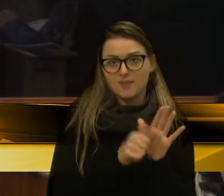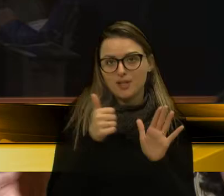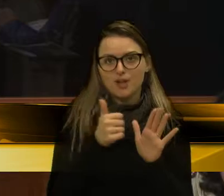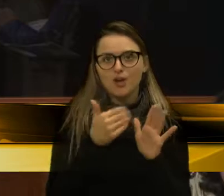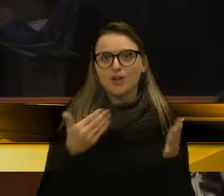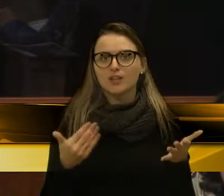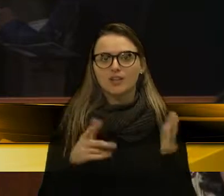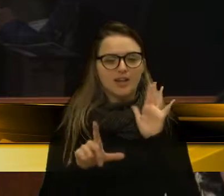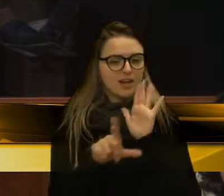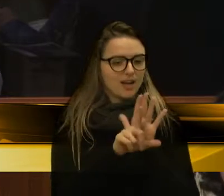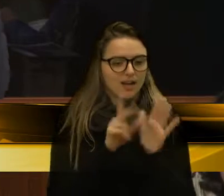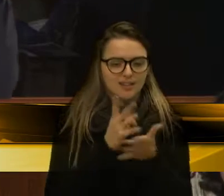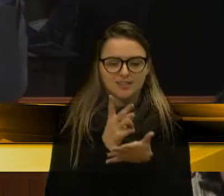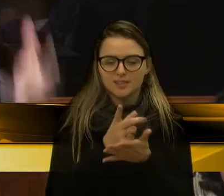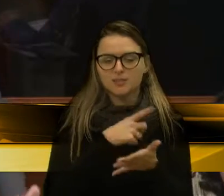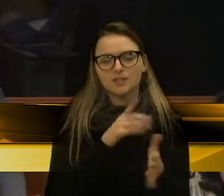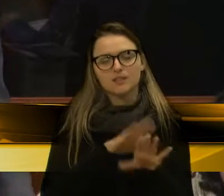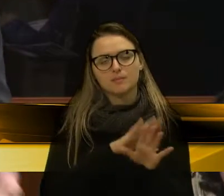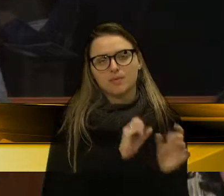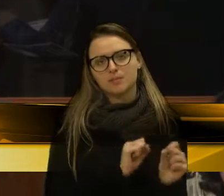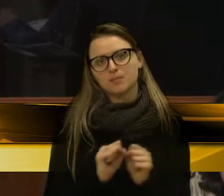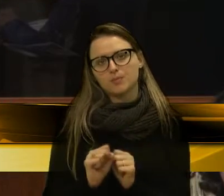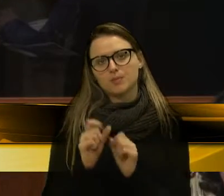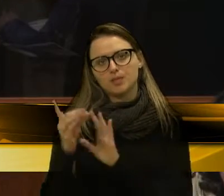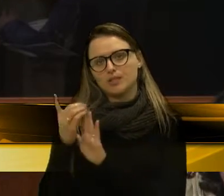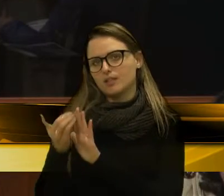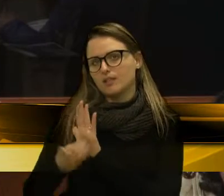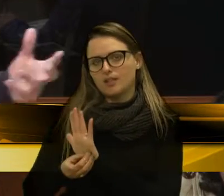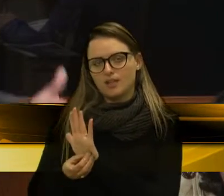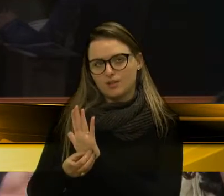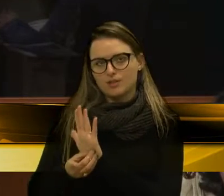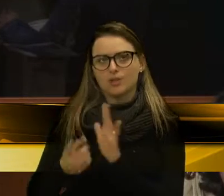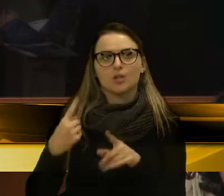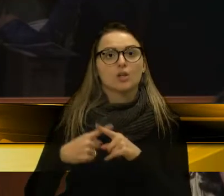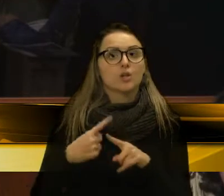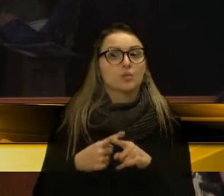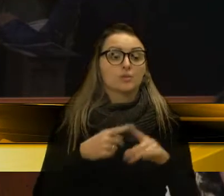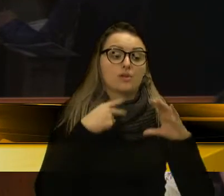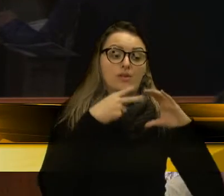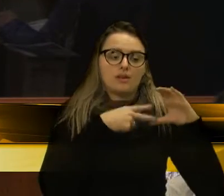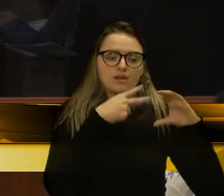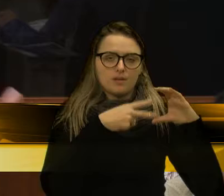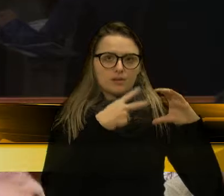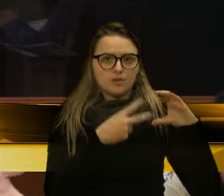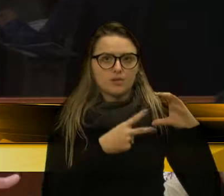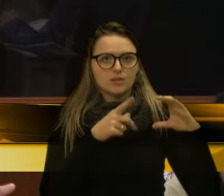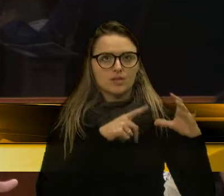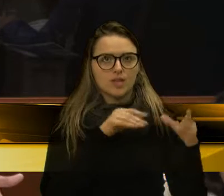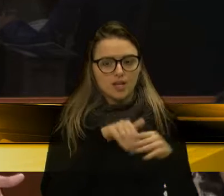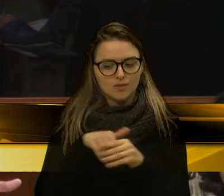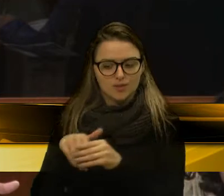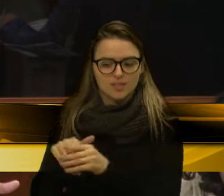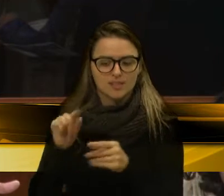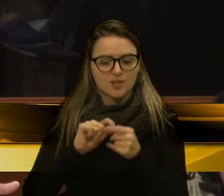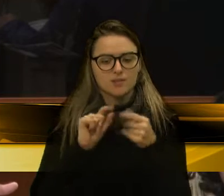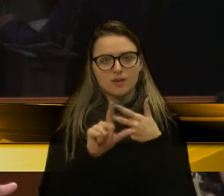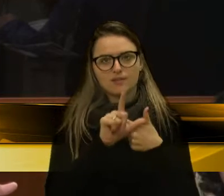A lei sempre vai ter mais legitimidade do que o decreto, até porque essa casa é eleita para legislar.